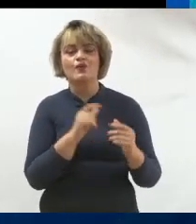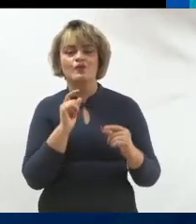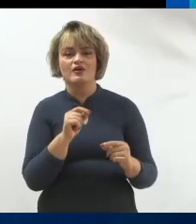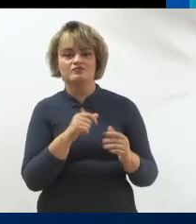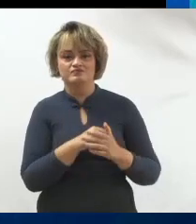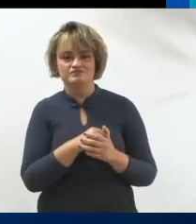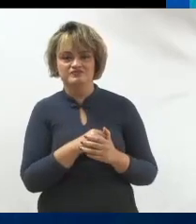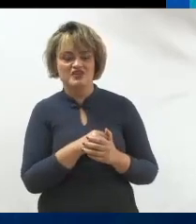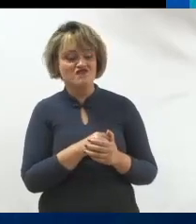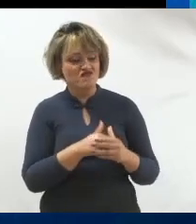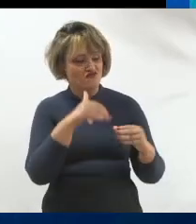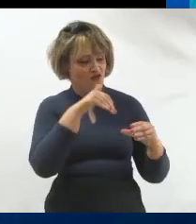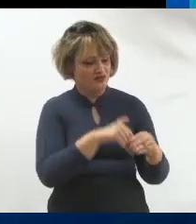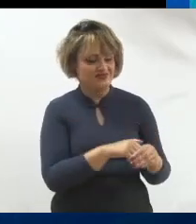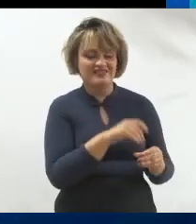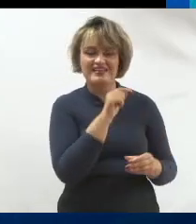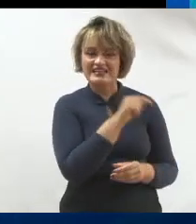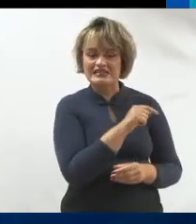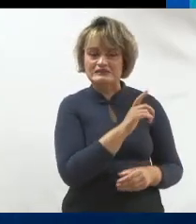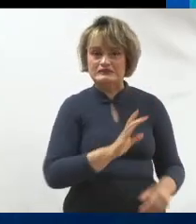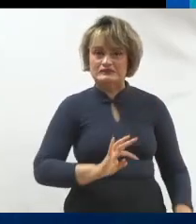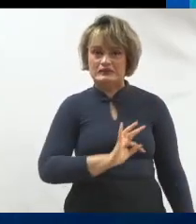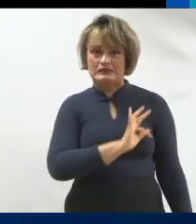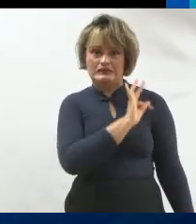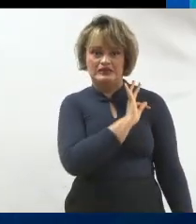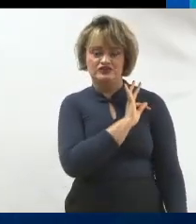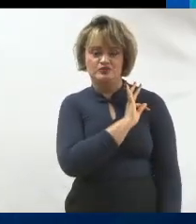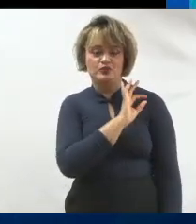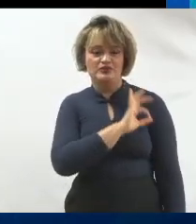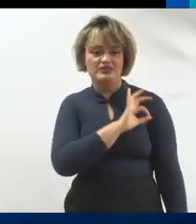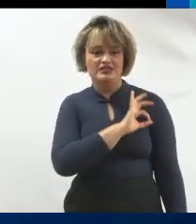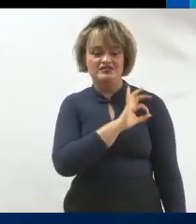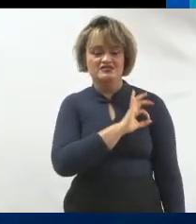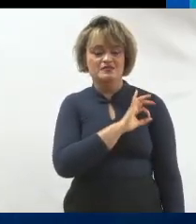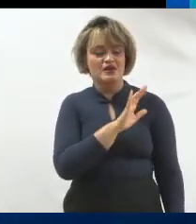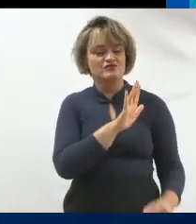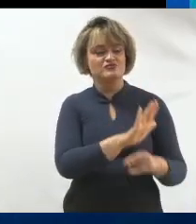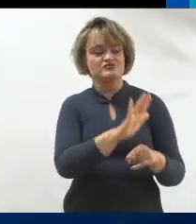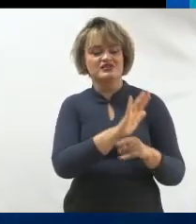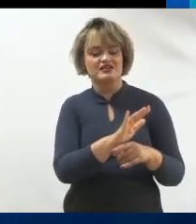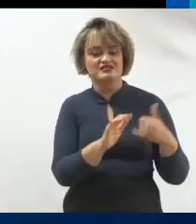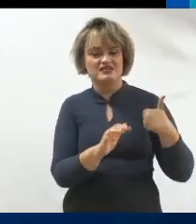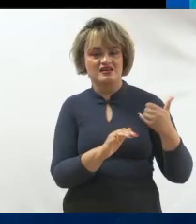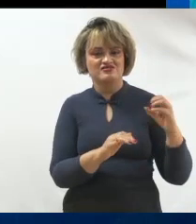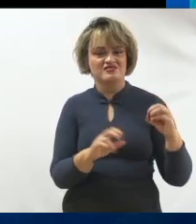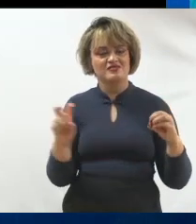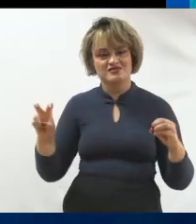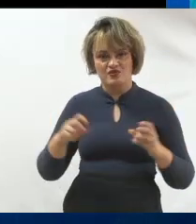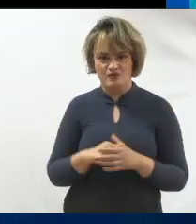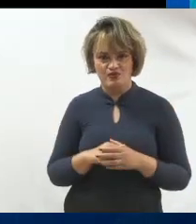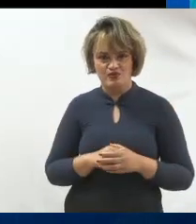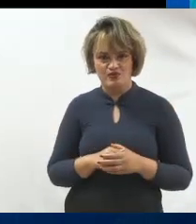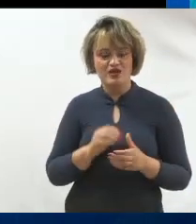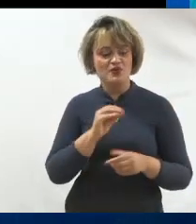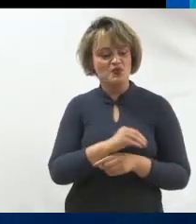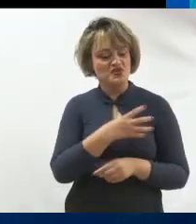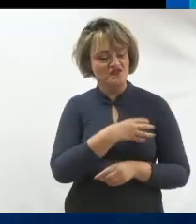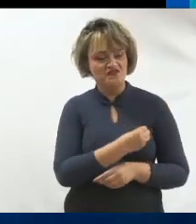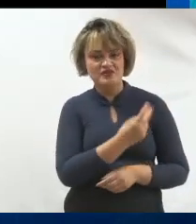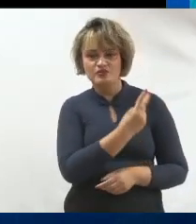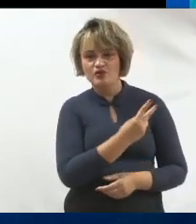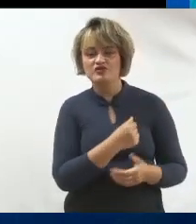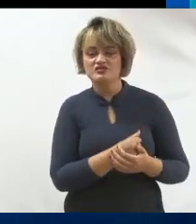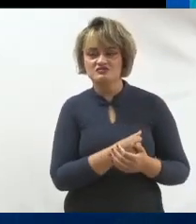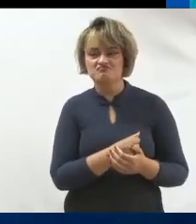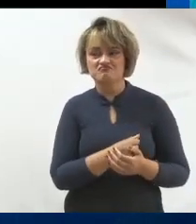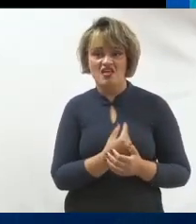num vereador, tenente da Polícia Militar, a favor da primeira infância e que cuida de dois filhos? Olha, eu vou te dizer que, como